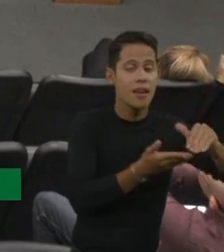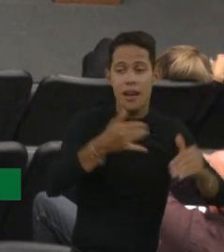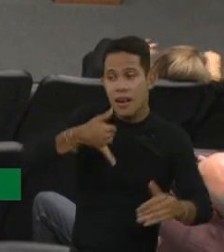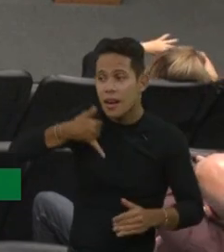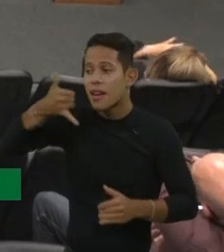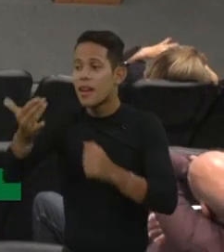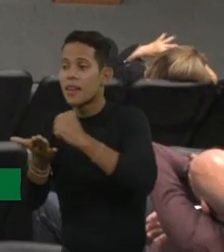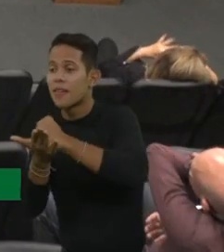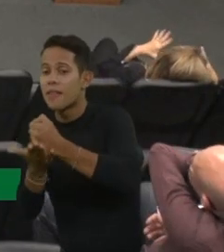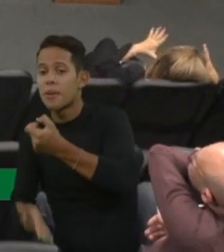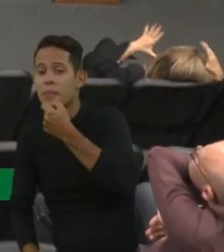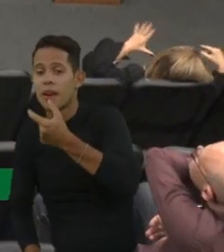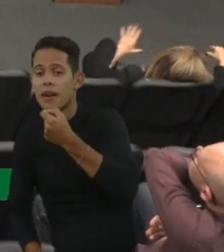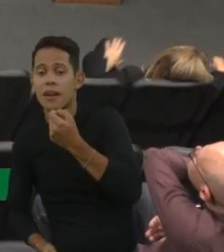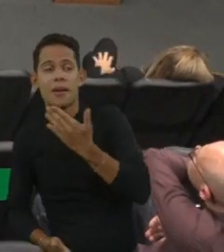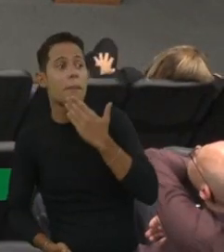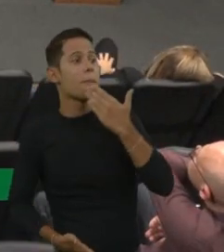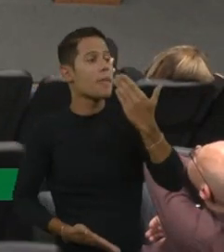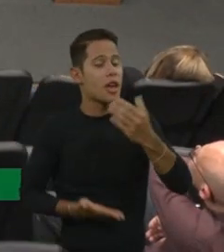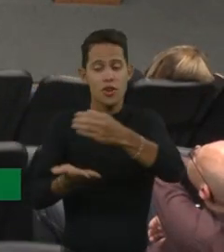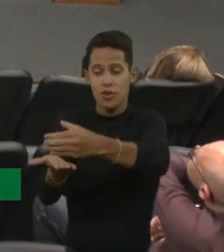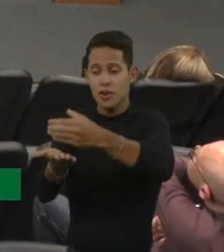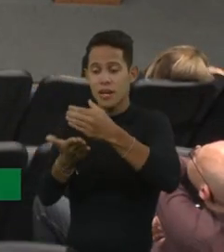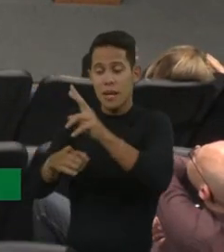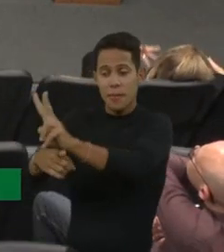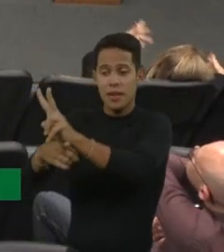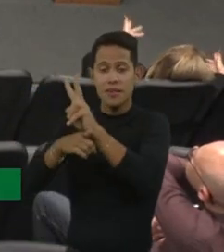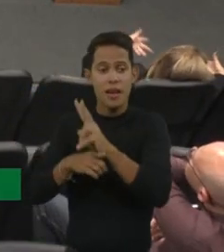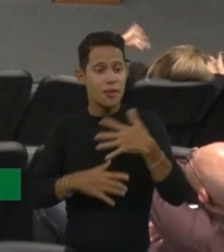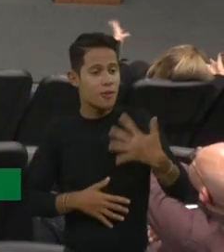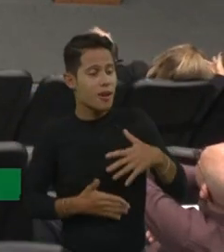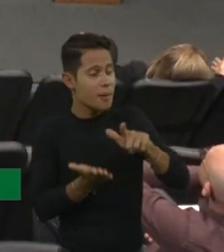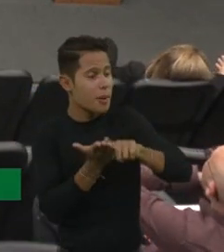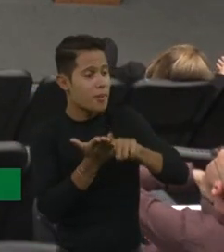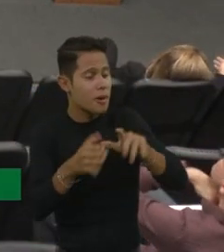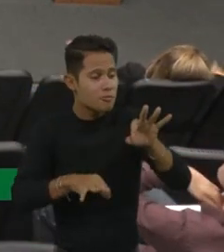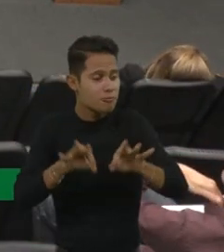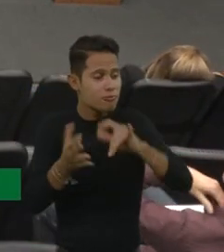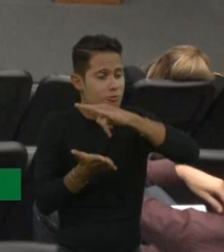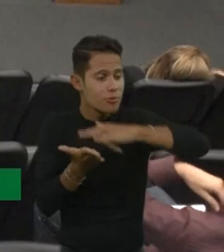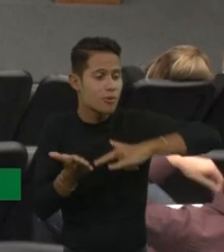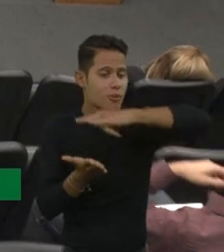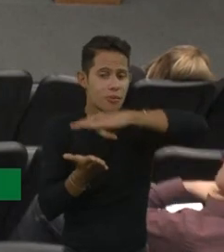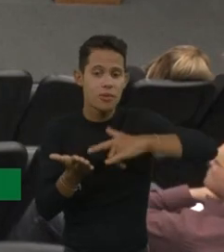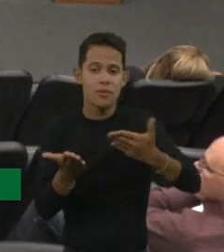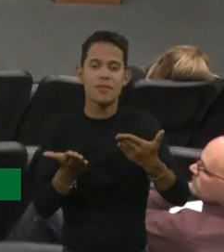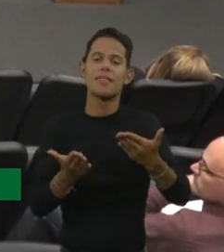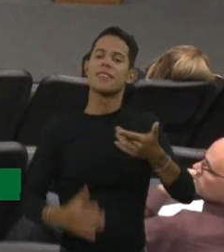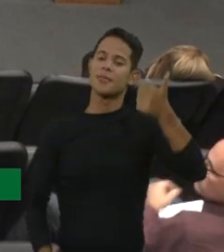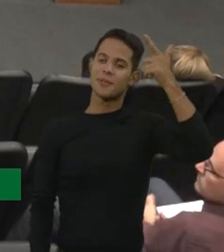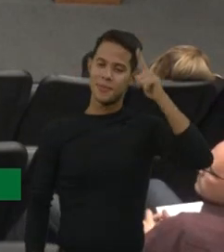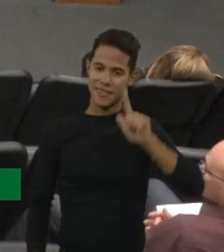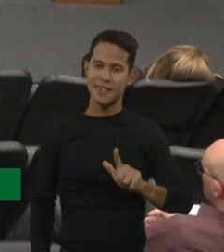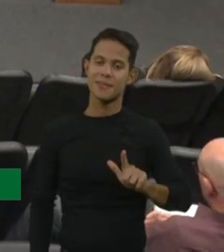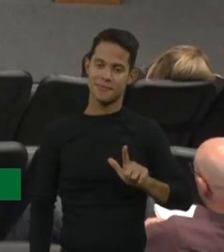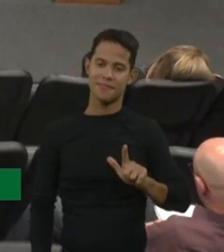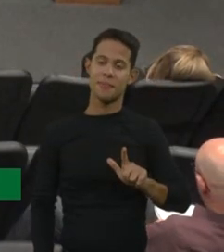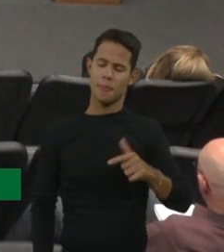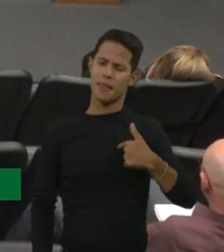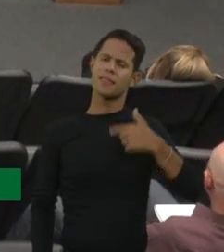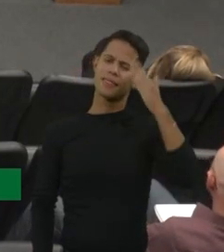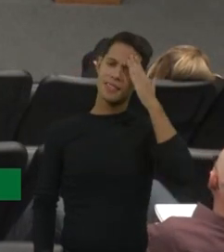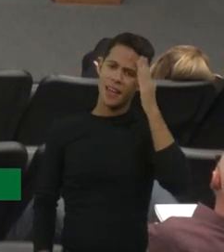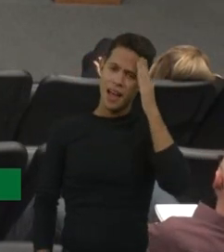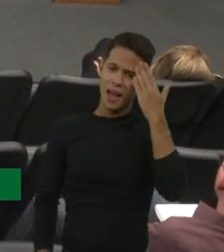farmácia, vamos pedir um frasco emprestado, acelera, vamos fazer os papéis. E a gente conseguiu, né, porque a gente sabe que, infelizmente,